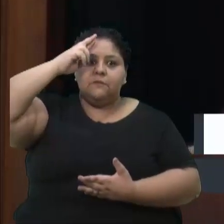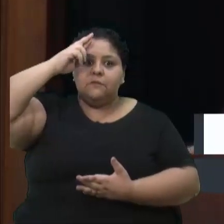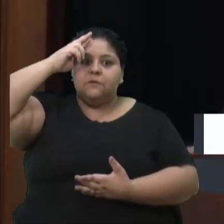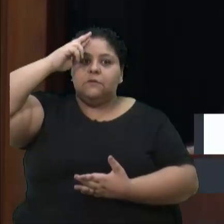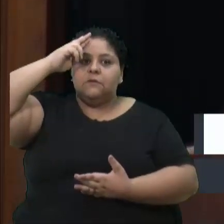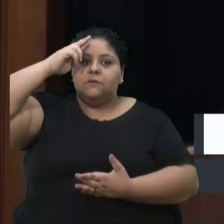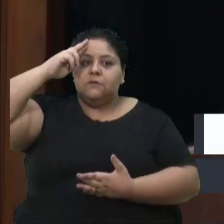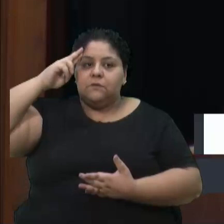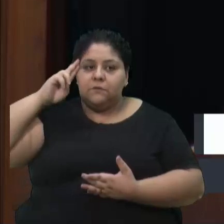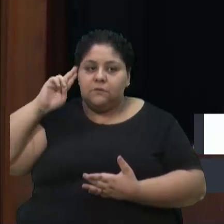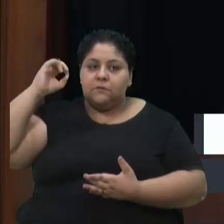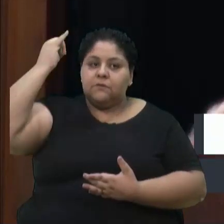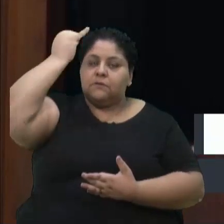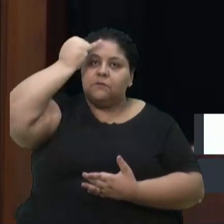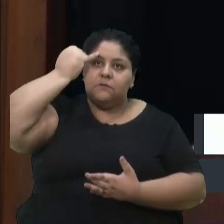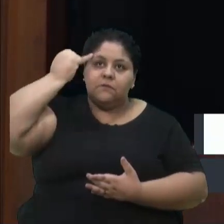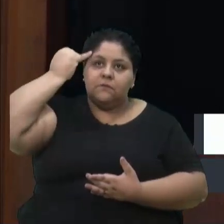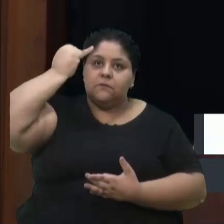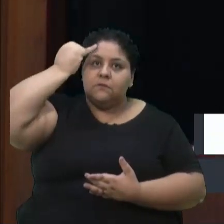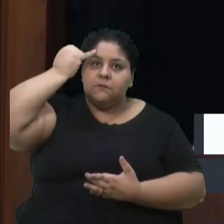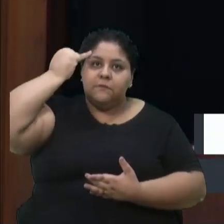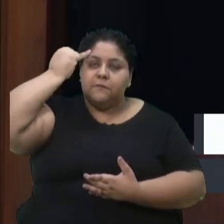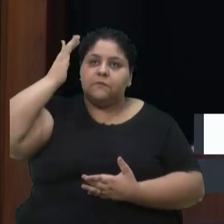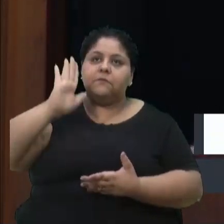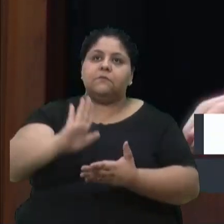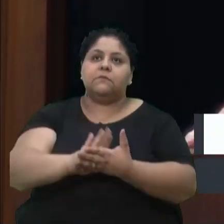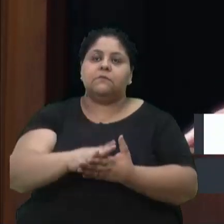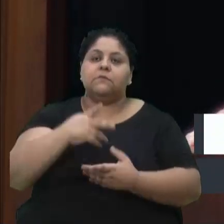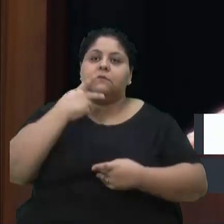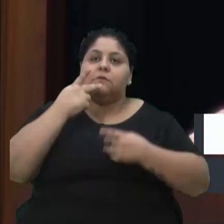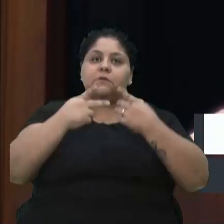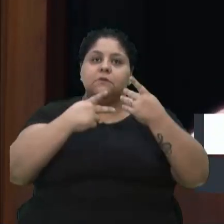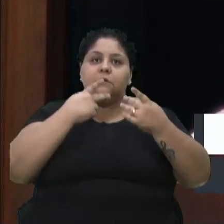vai falar sobre prevenção.